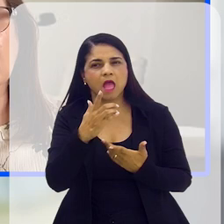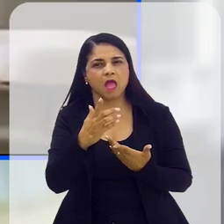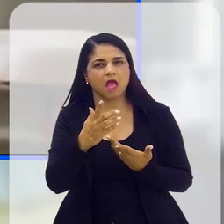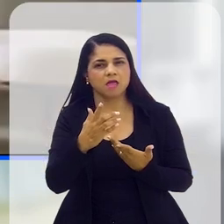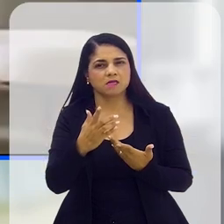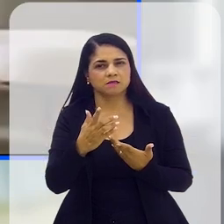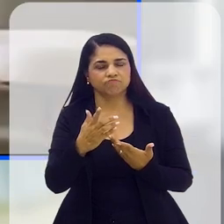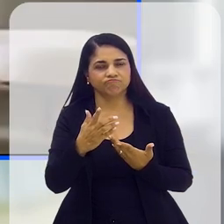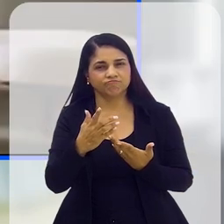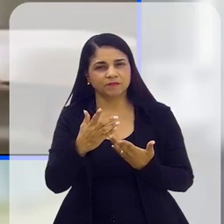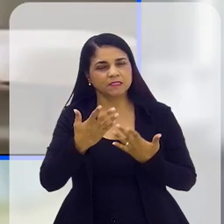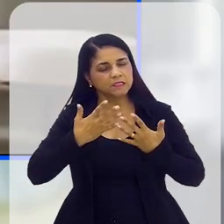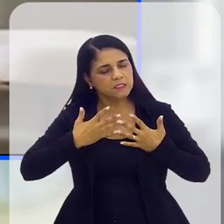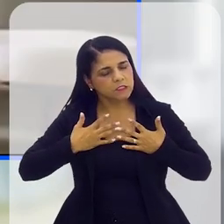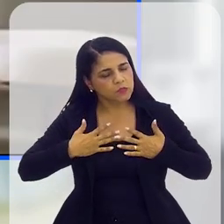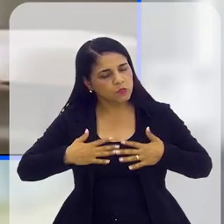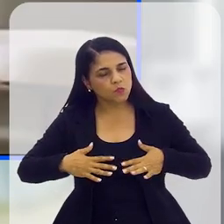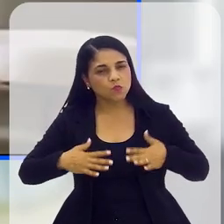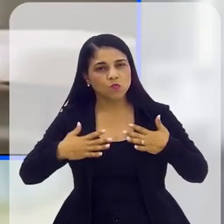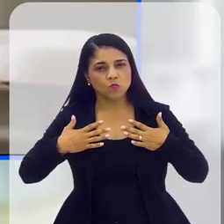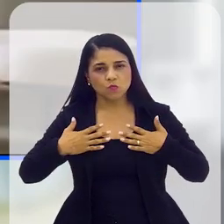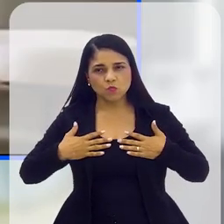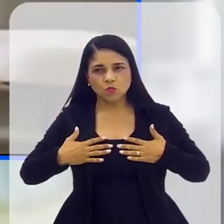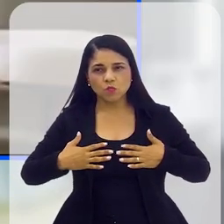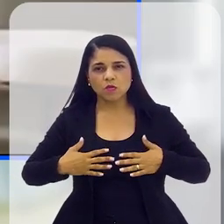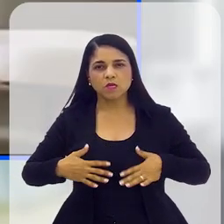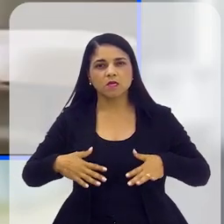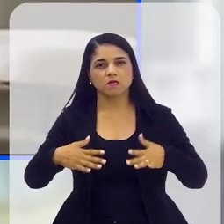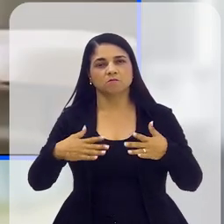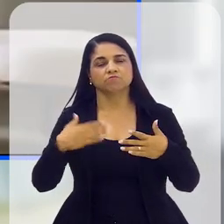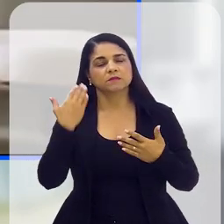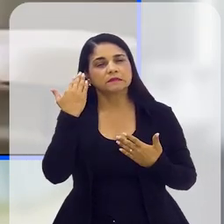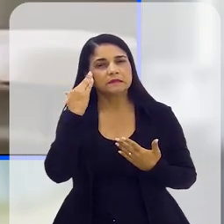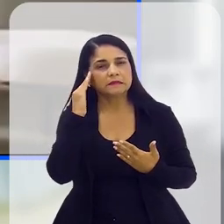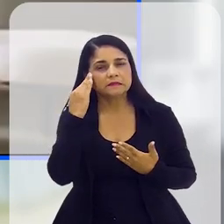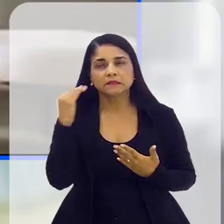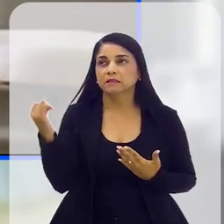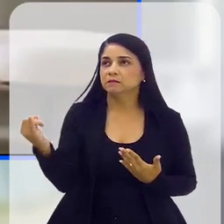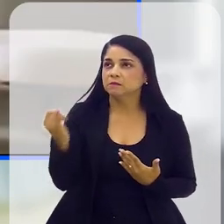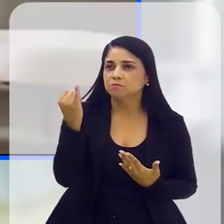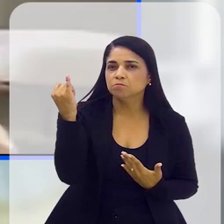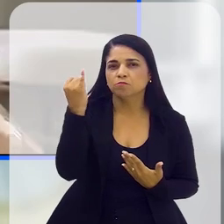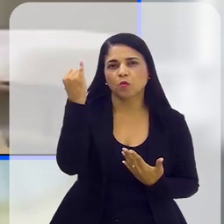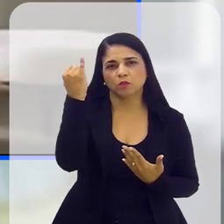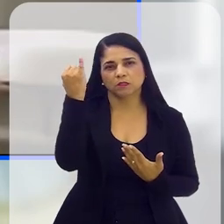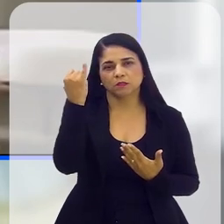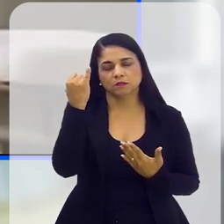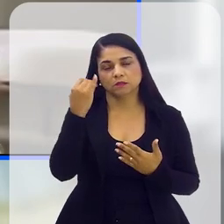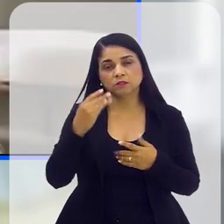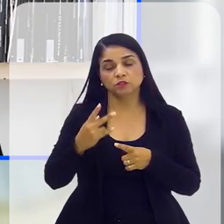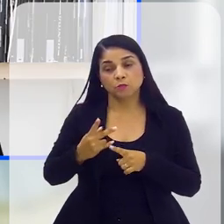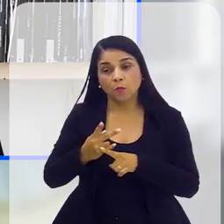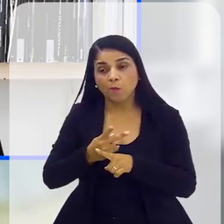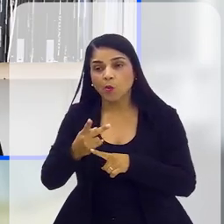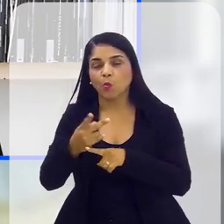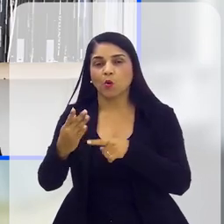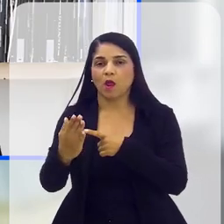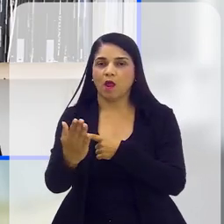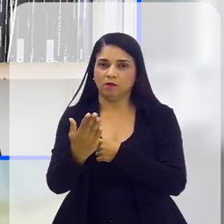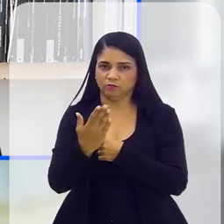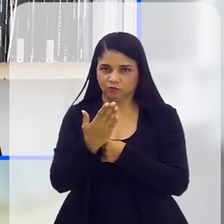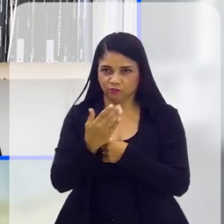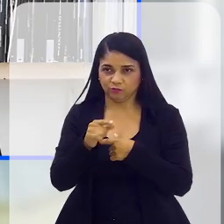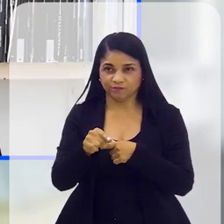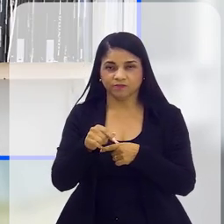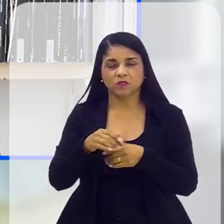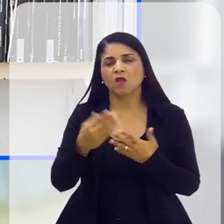mais tranquila também para que a gente possa entender a importância de buscar ajuda. É, e Patrícia, de